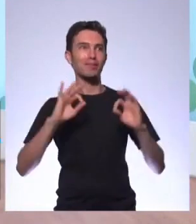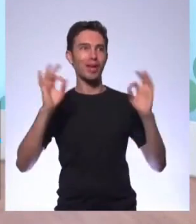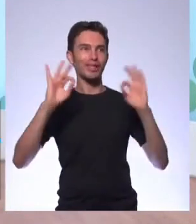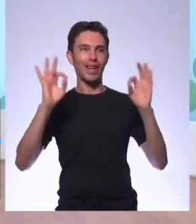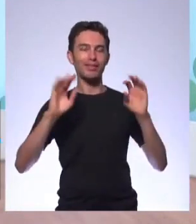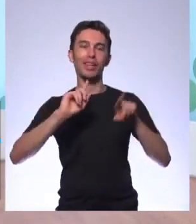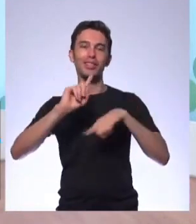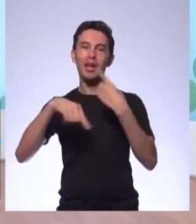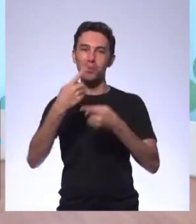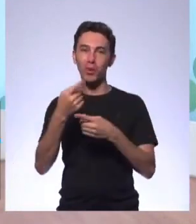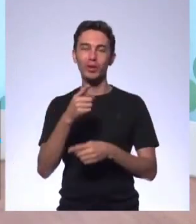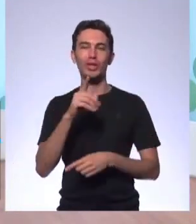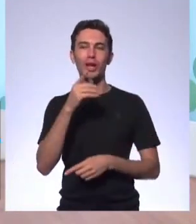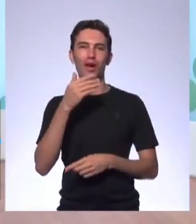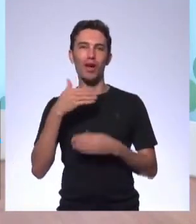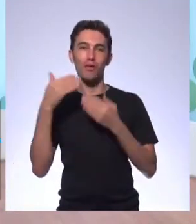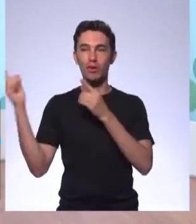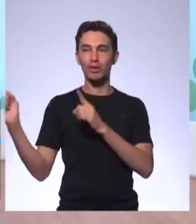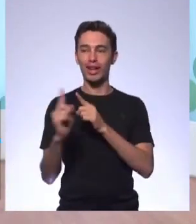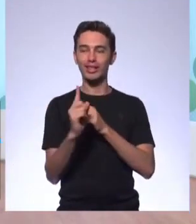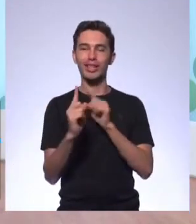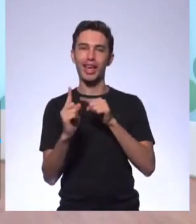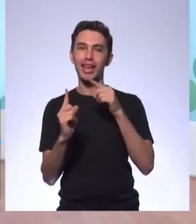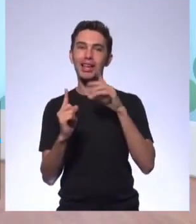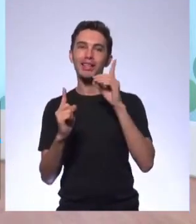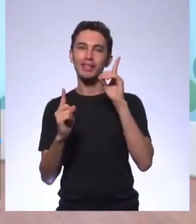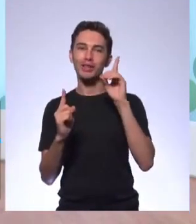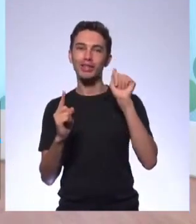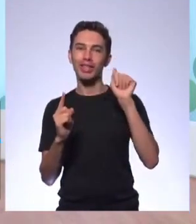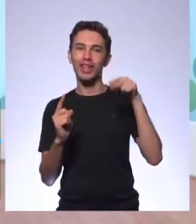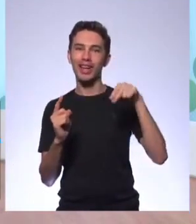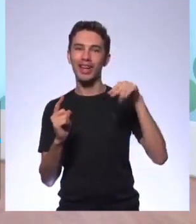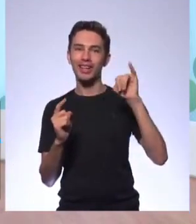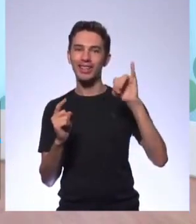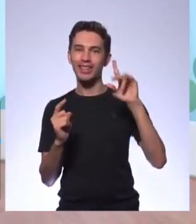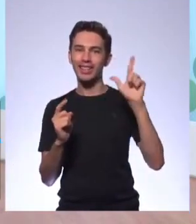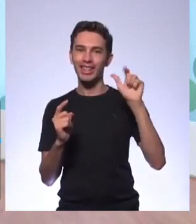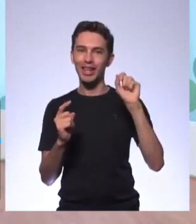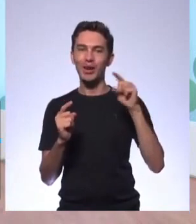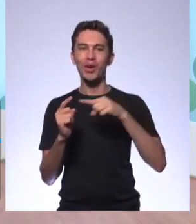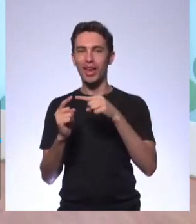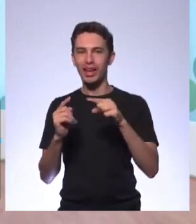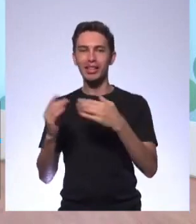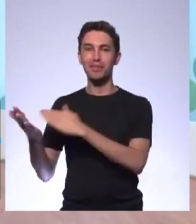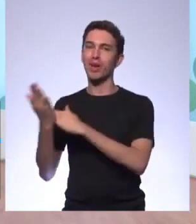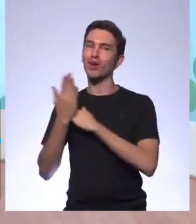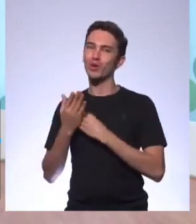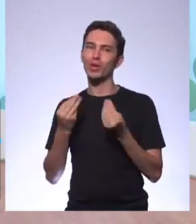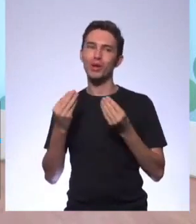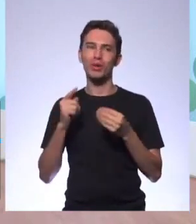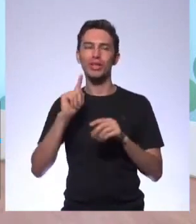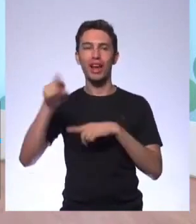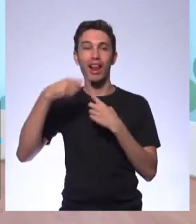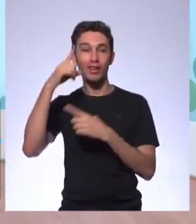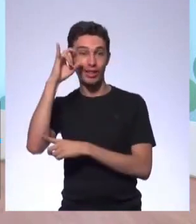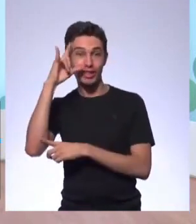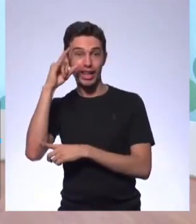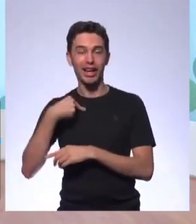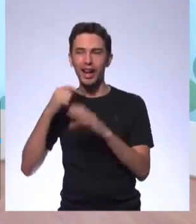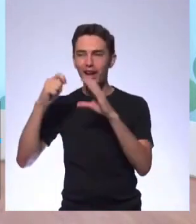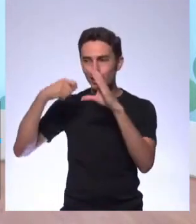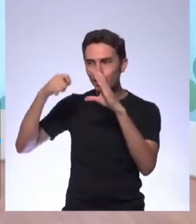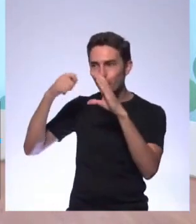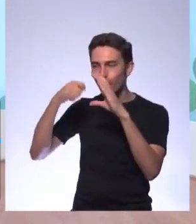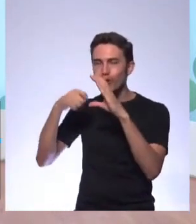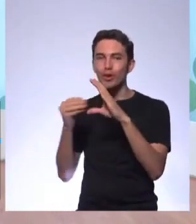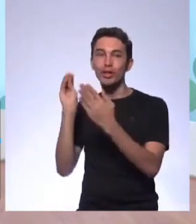apresentar o Danilo ainda para vocês lá no Instagram. Danilo, ele me aguarde. A gente tira uma foto dele, né? A faz um vídeo e coloca lá